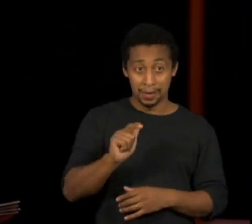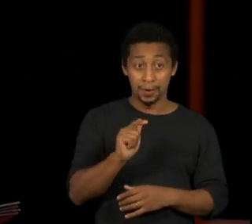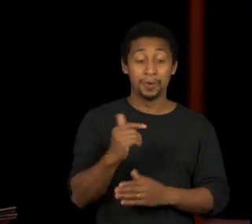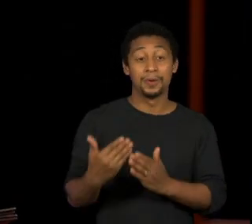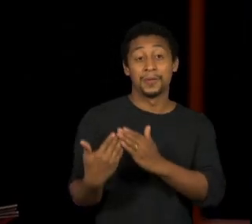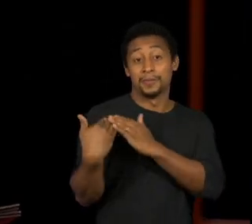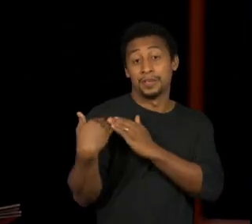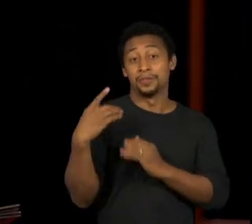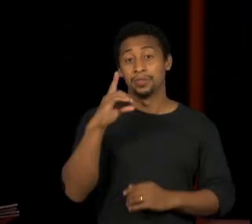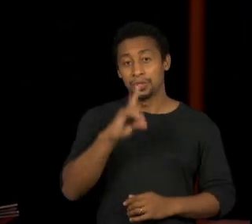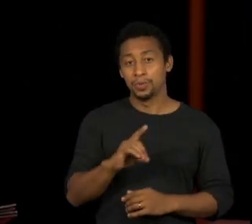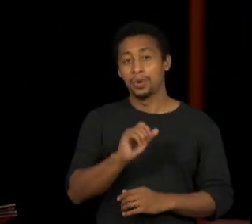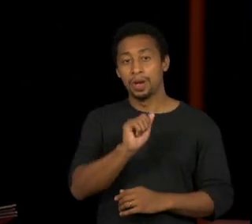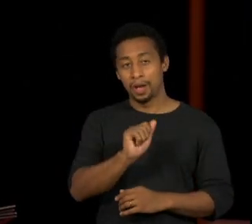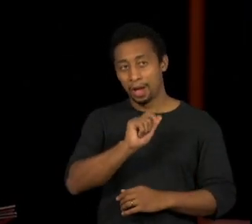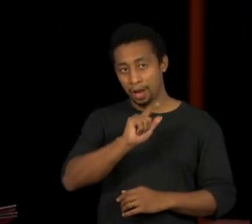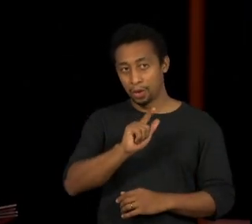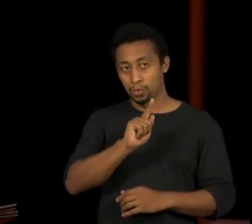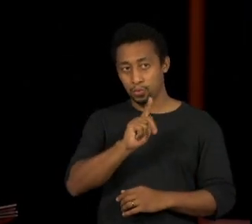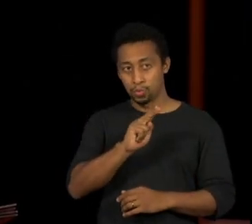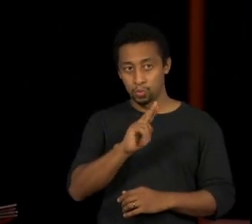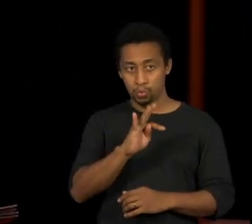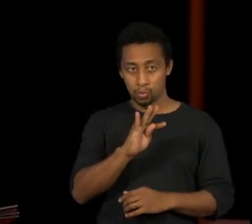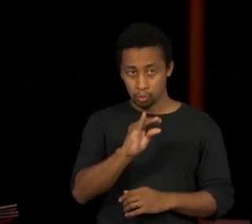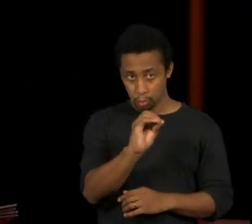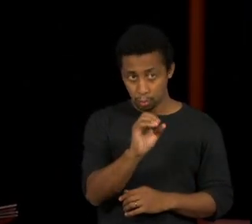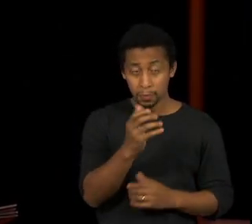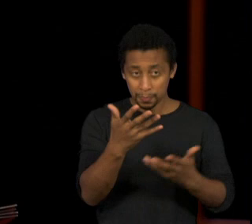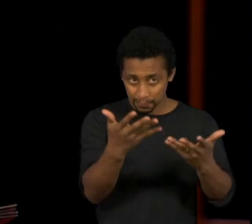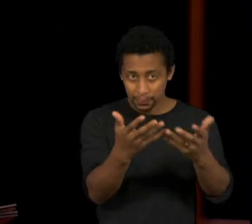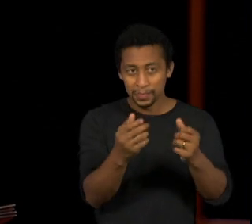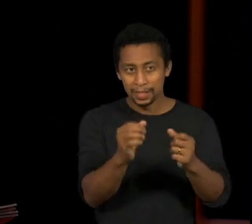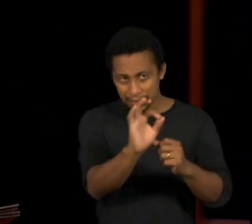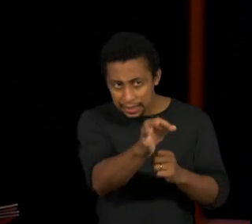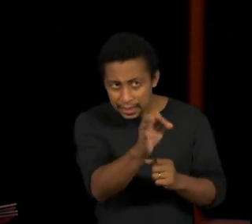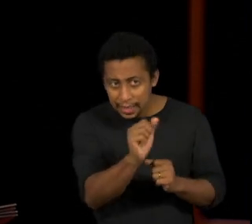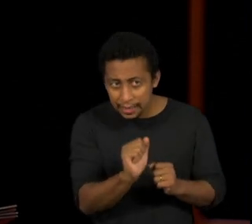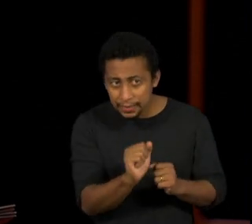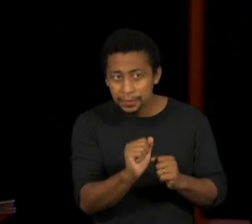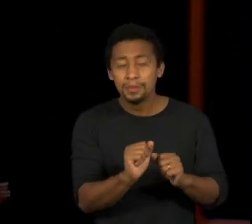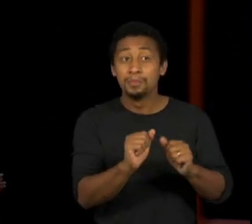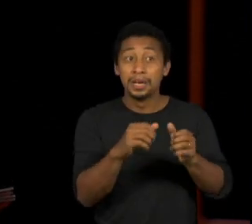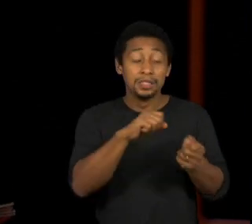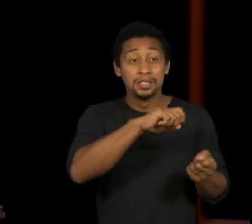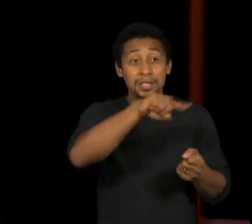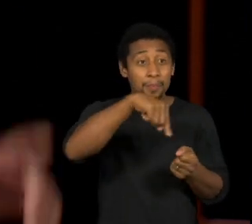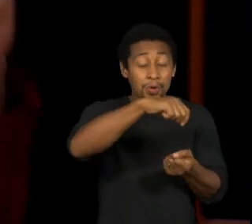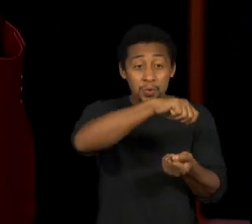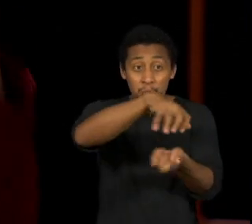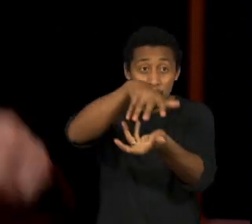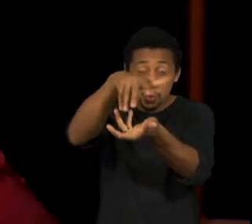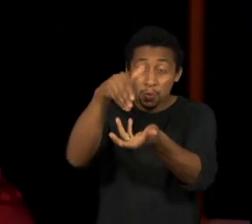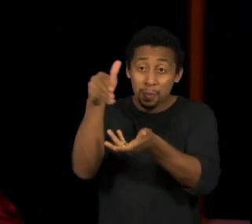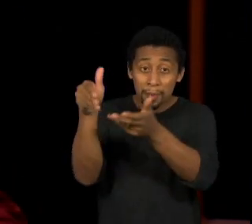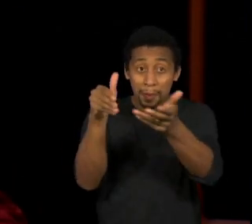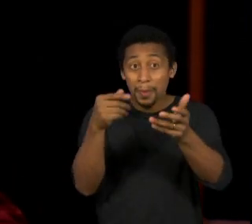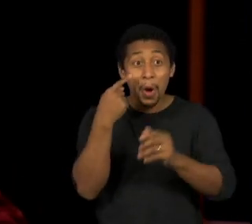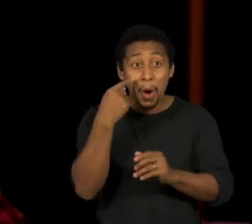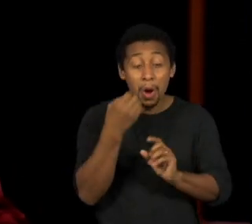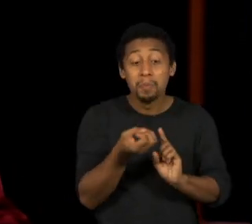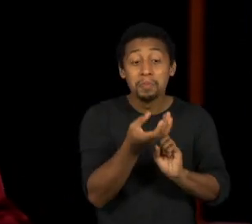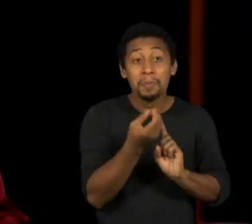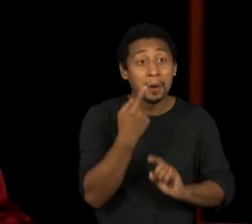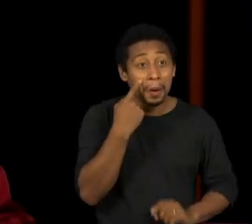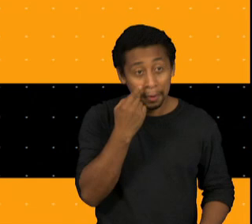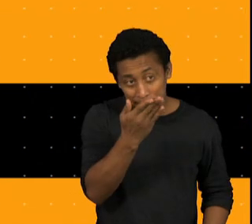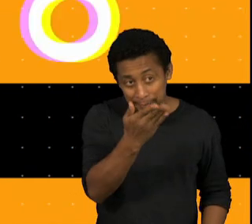trabalho daria origem depois ao Teatro do Oprimido, que o Boal levaria para o mundo todo, né? Olha só a matéria que a gente preparou